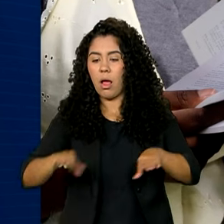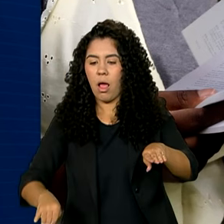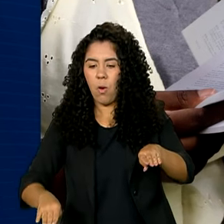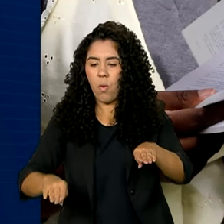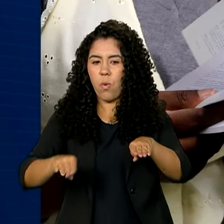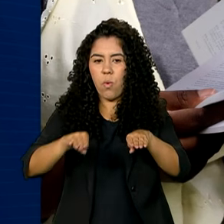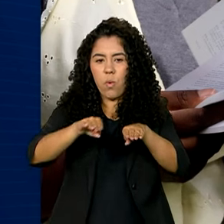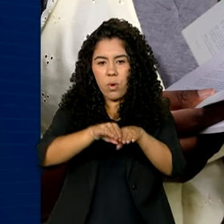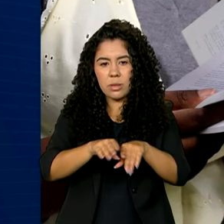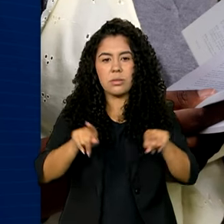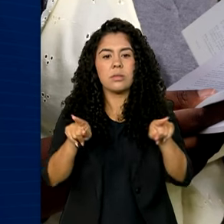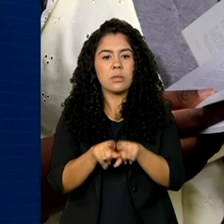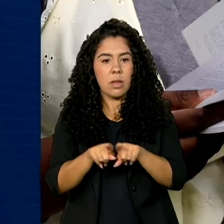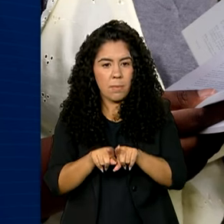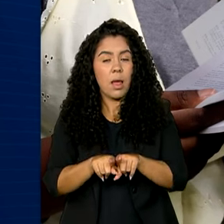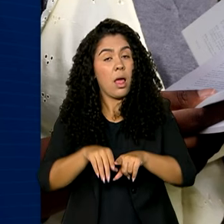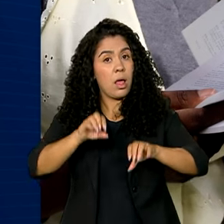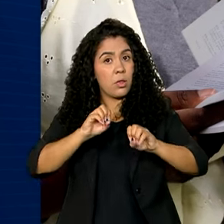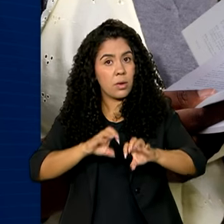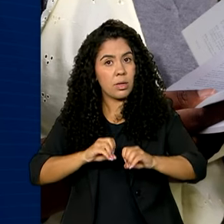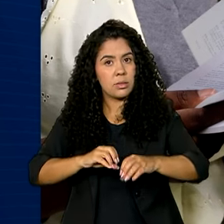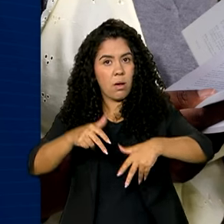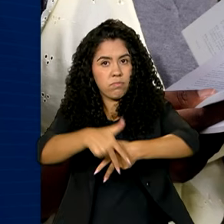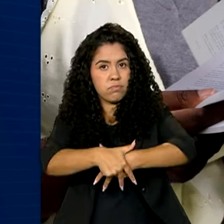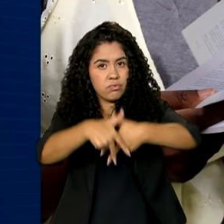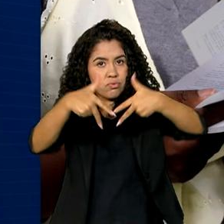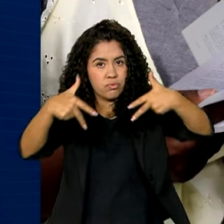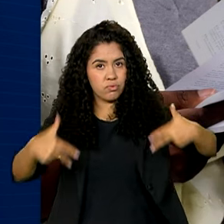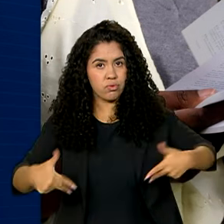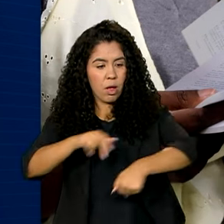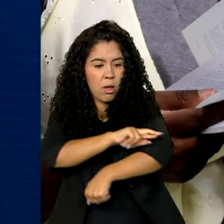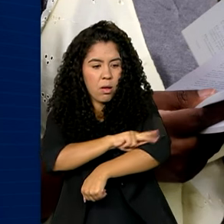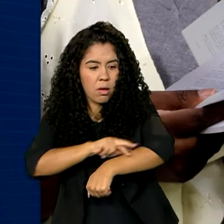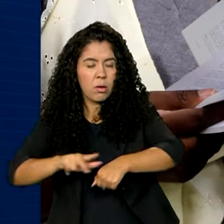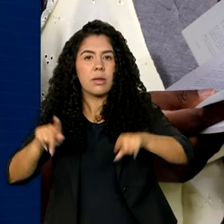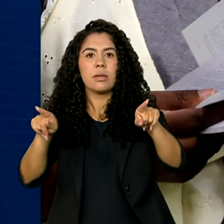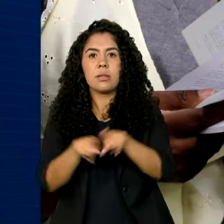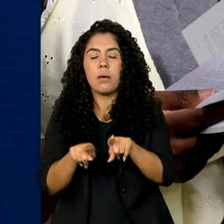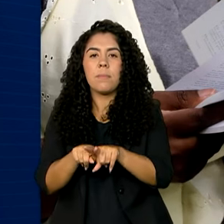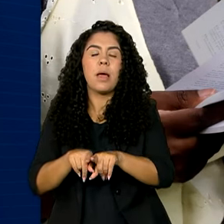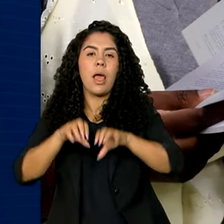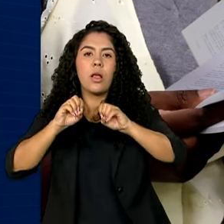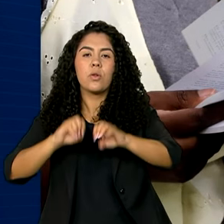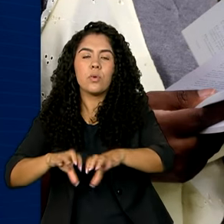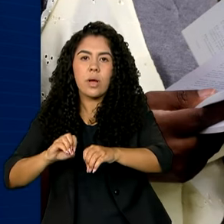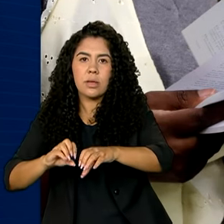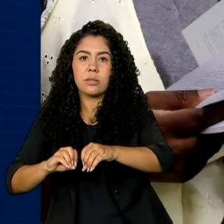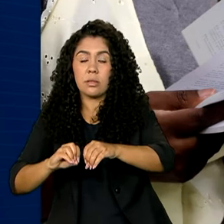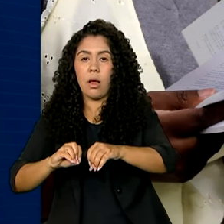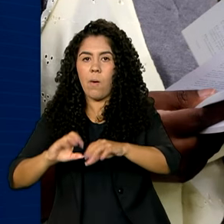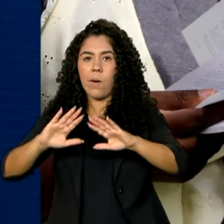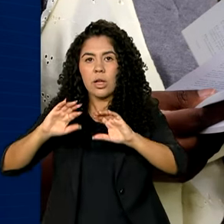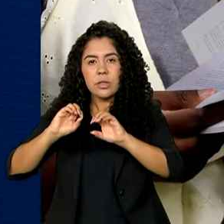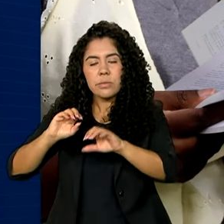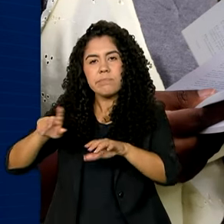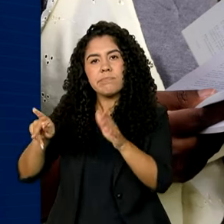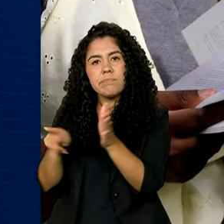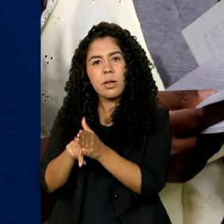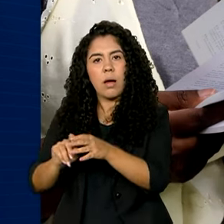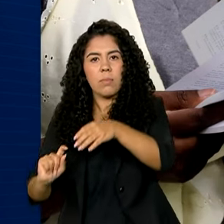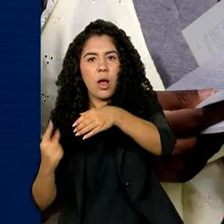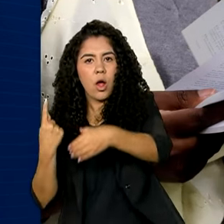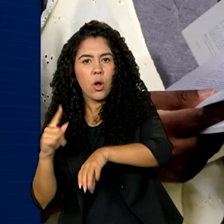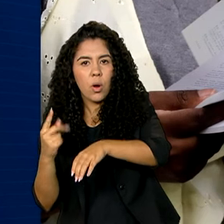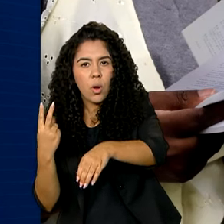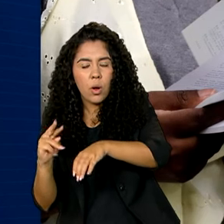as Relações Étnico-Raciais e Educação Escolar Quilombola, que quer implementar ações voltadas à